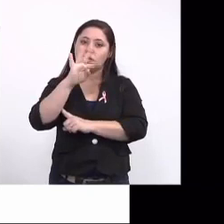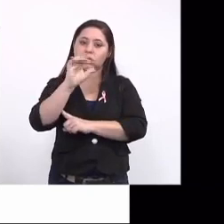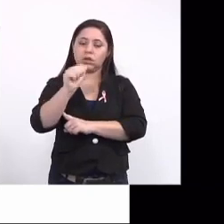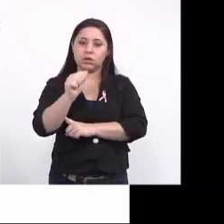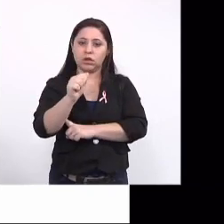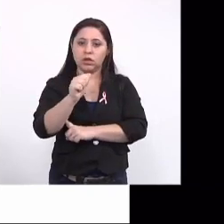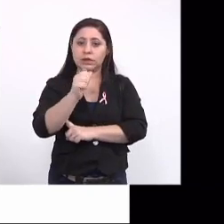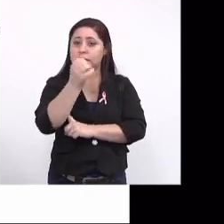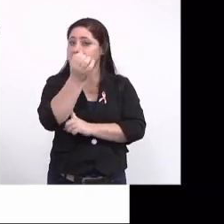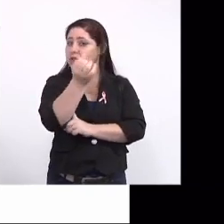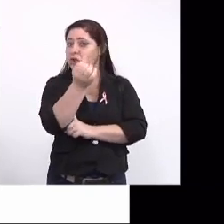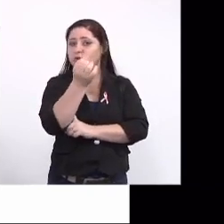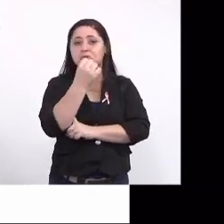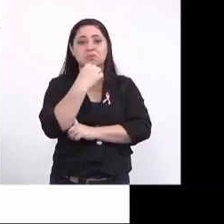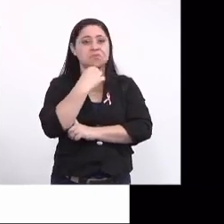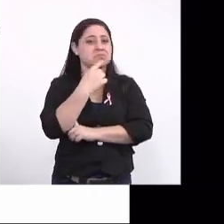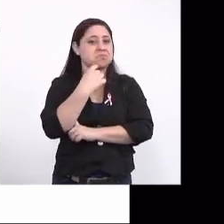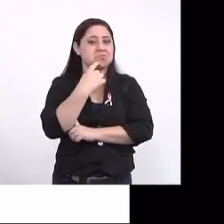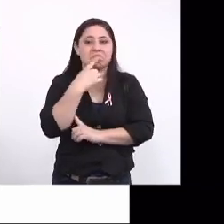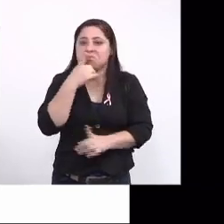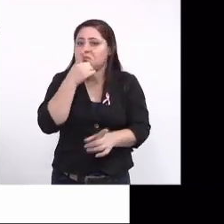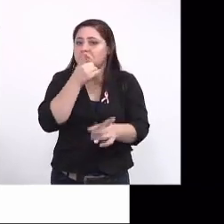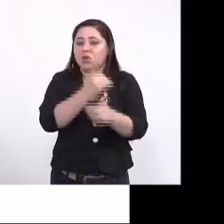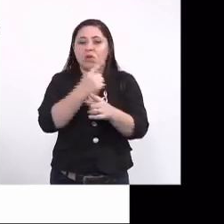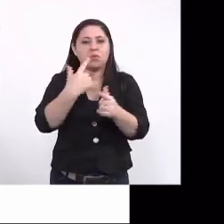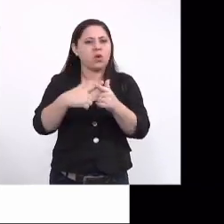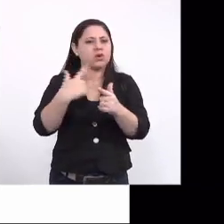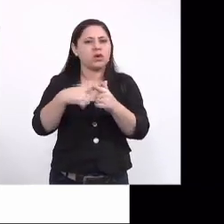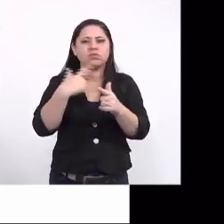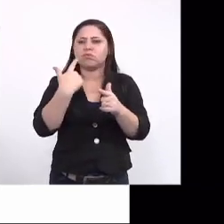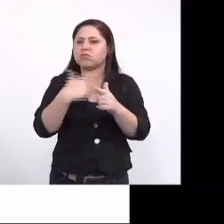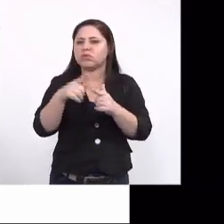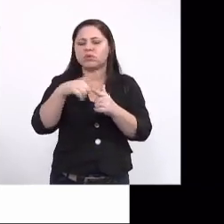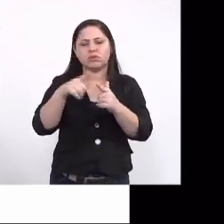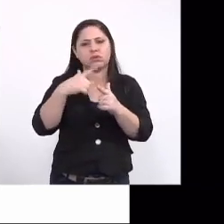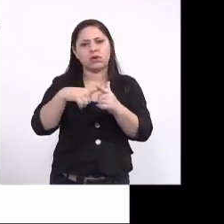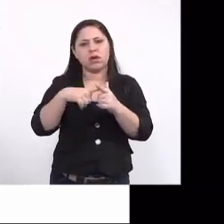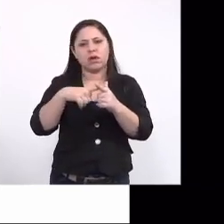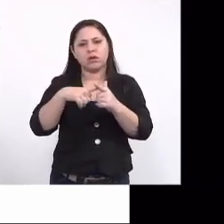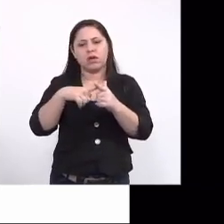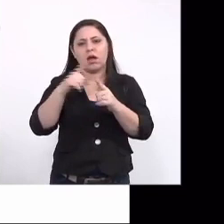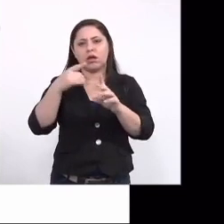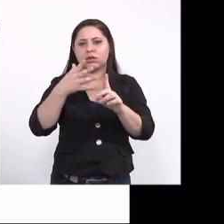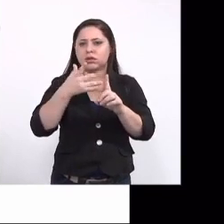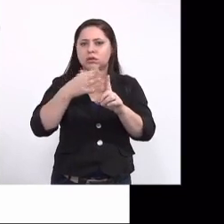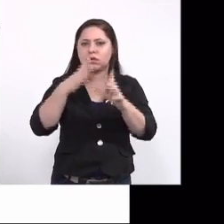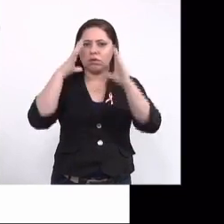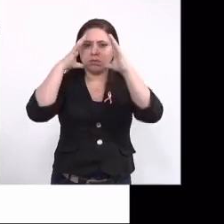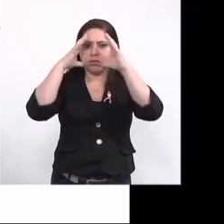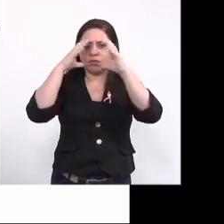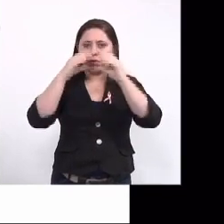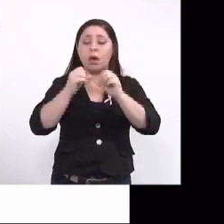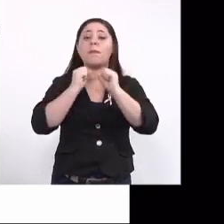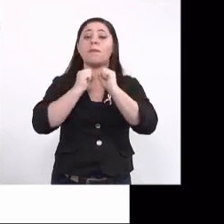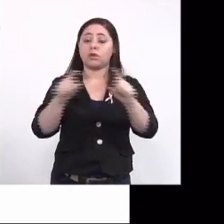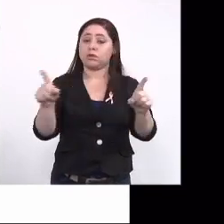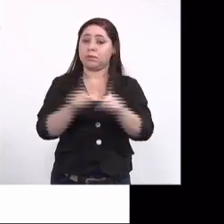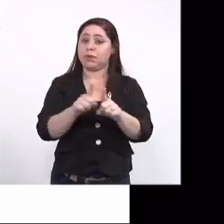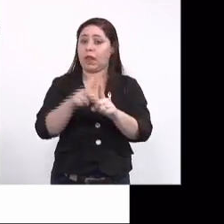seis, a gente não conseguiu identificar o que causou a anomalia congênita na criança. Lembrando que a anomalia congênita pode ser por medicação,